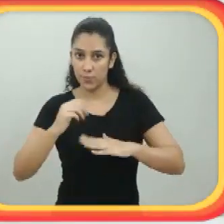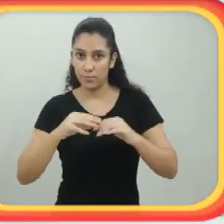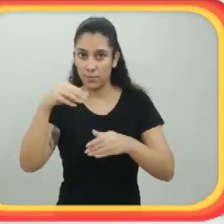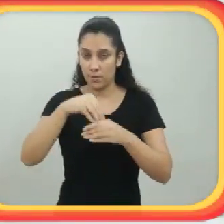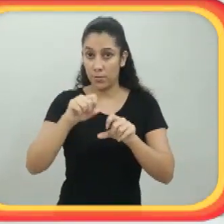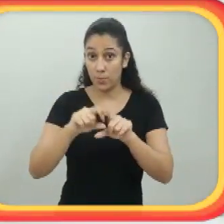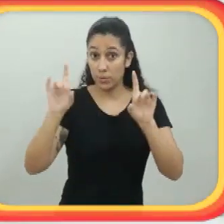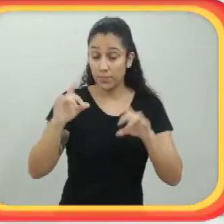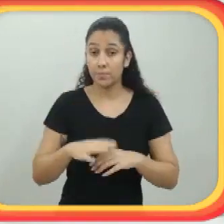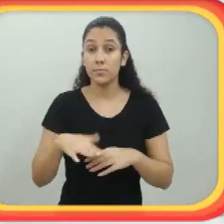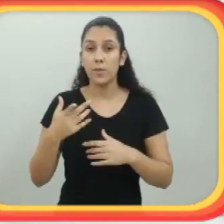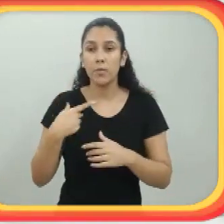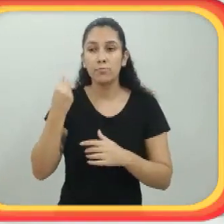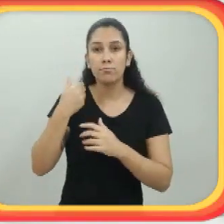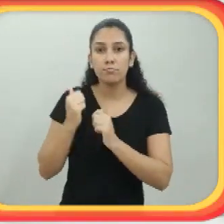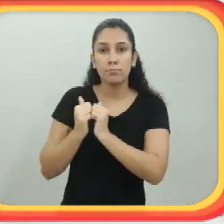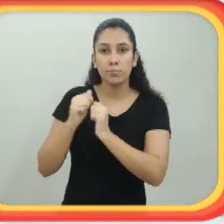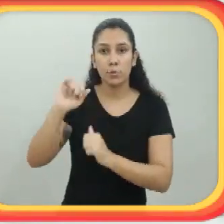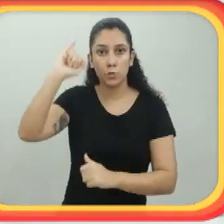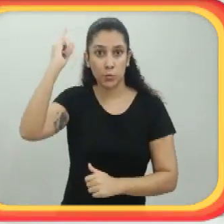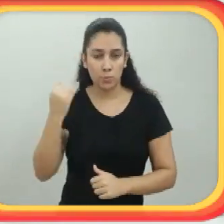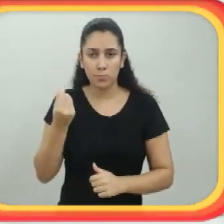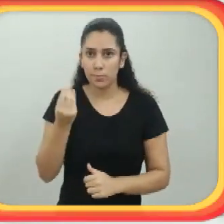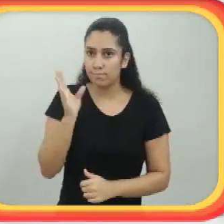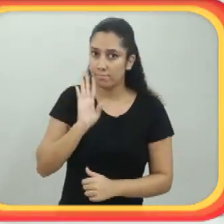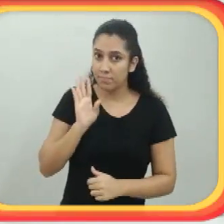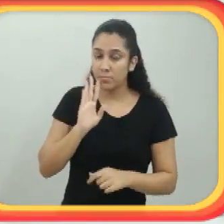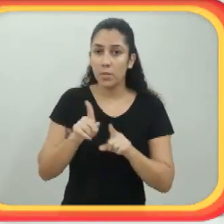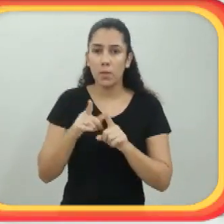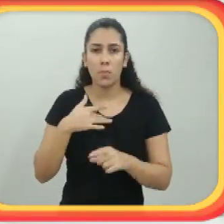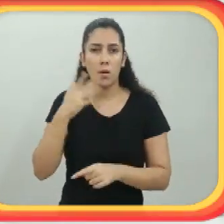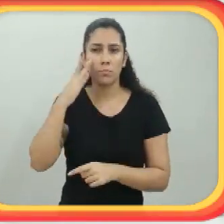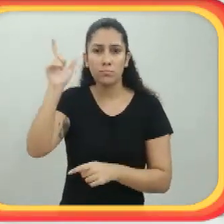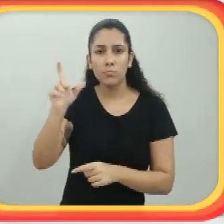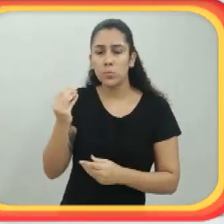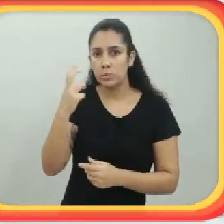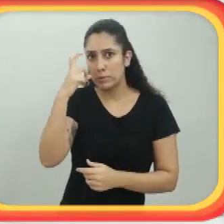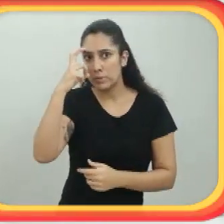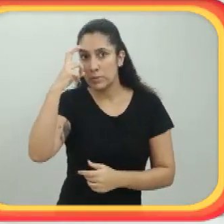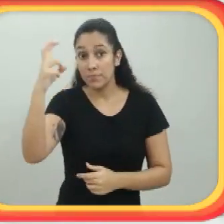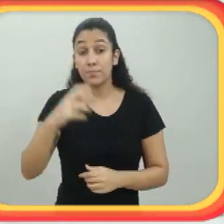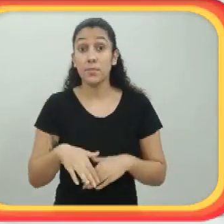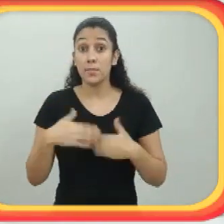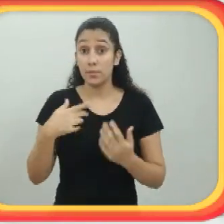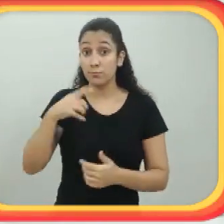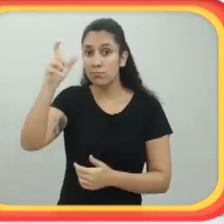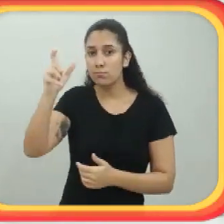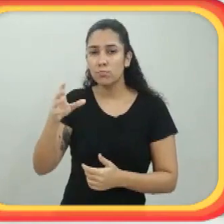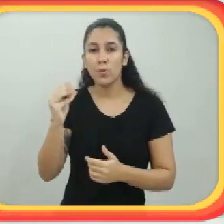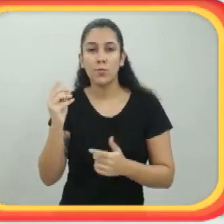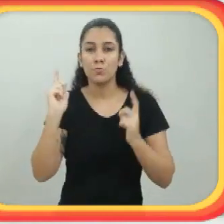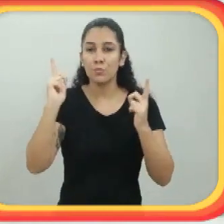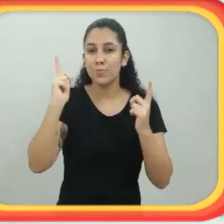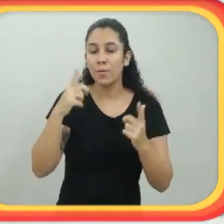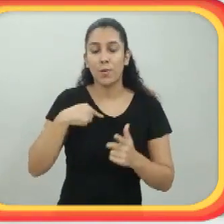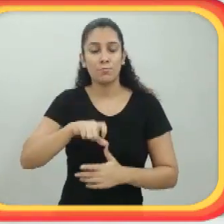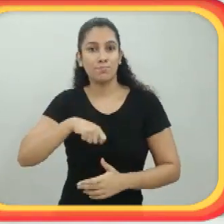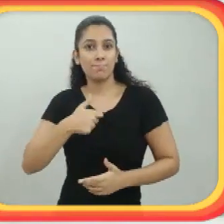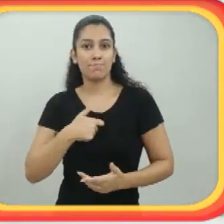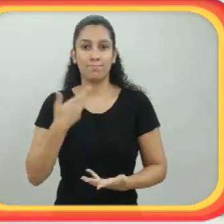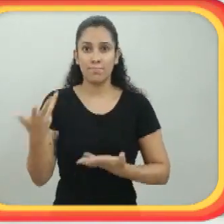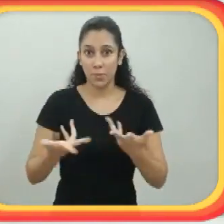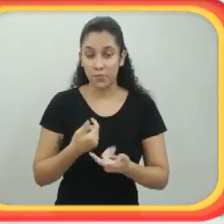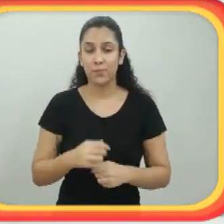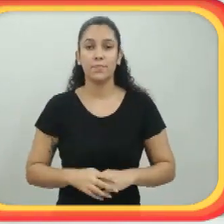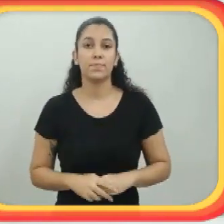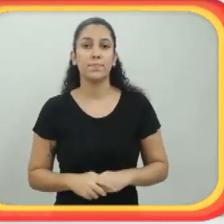Minha convivência com a Ju é muito bacana. Além de achar ela uma mulher muito inteligente, eu acho a Juliana uma pessoa muito divertida